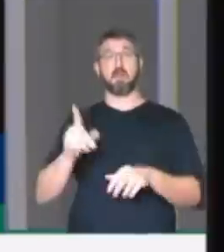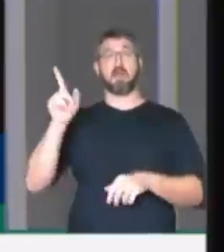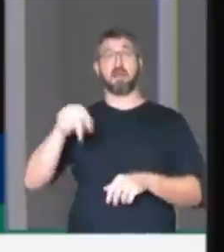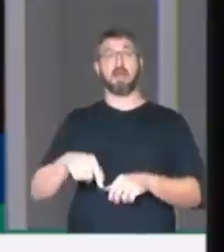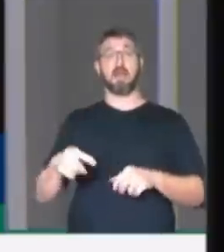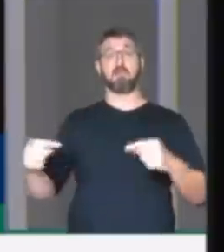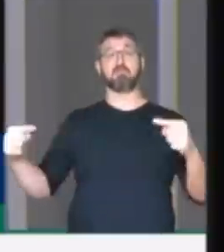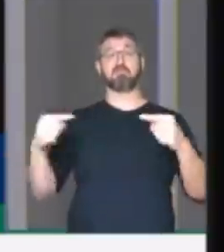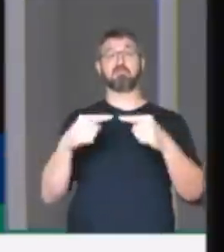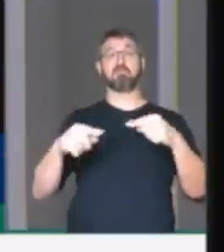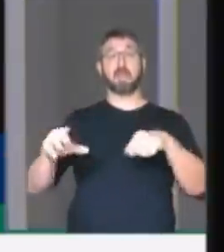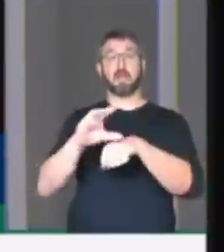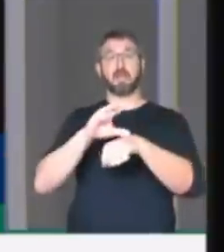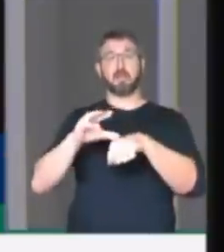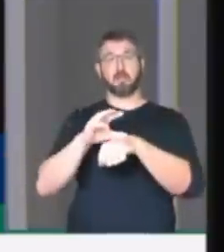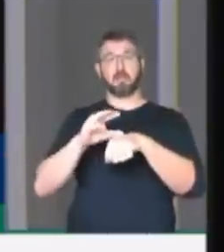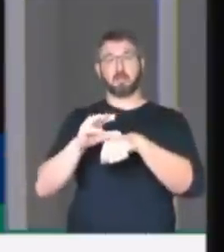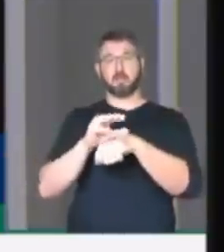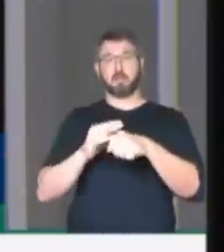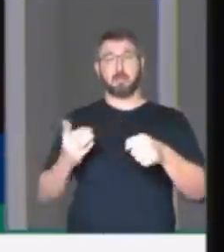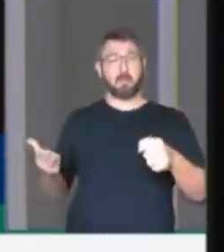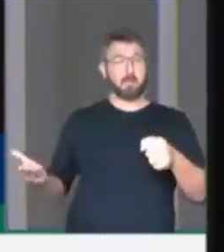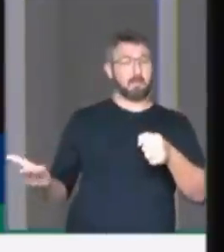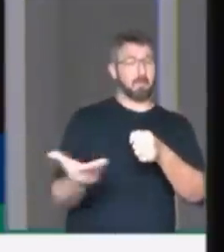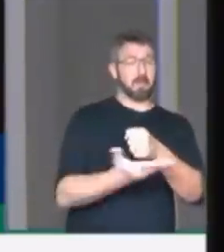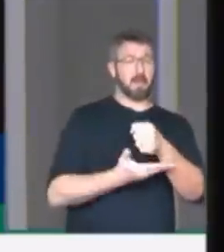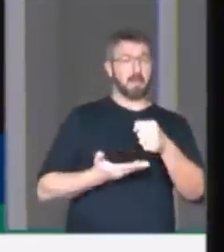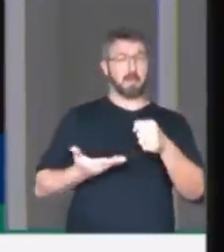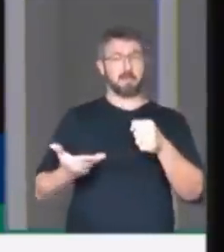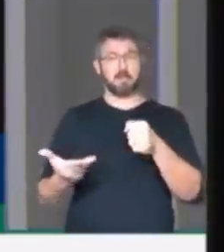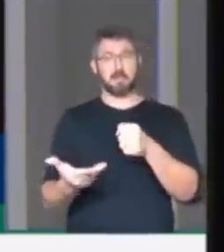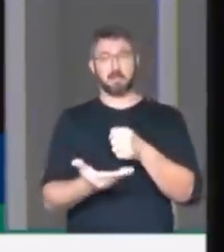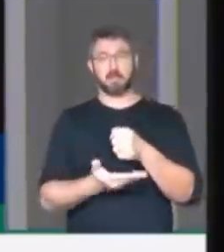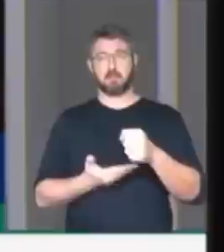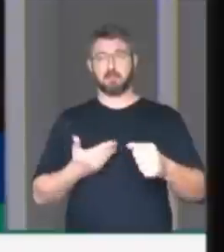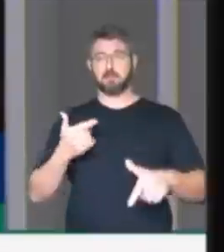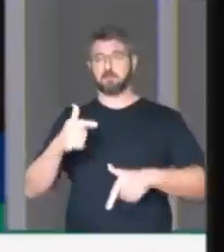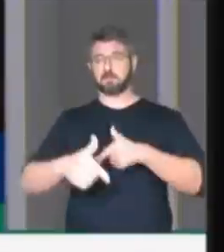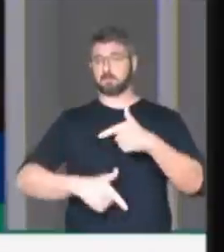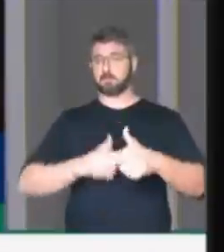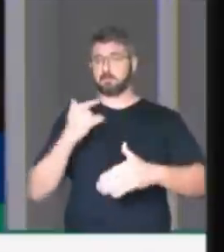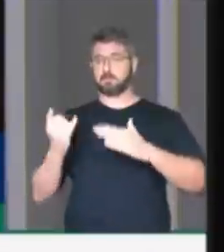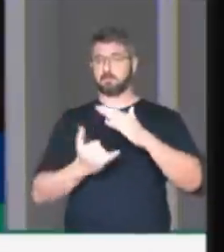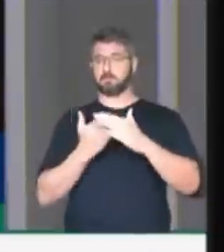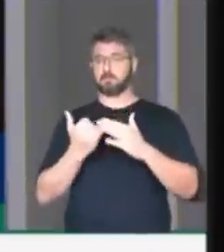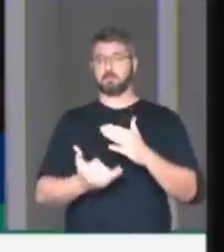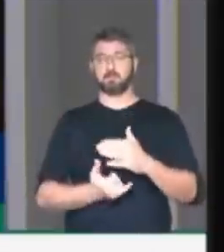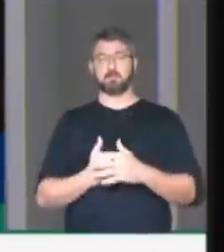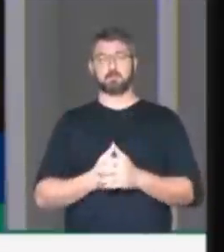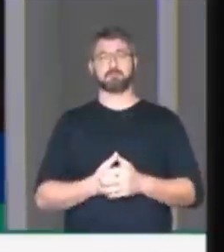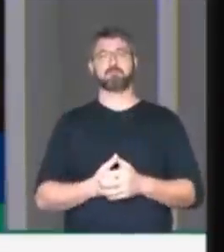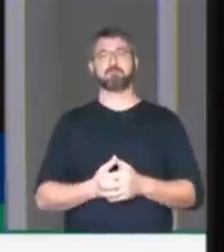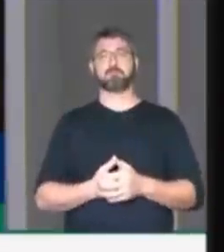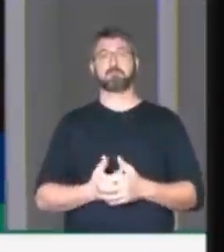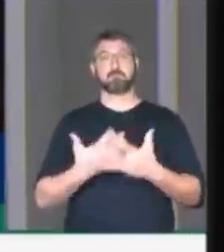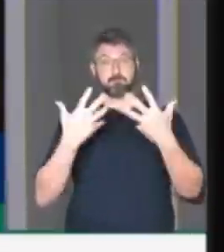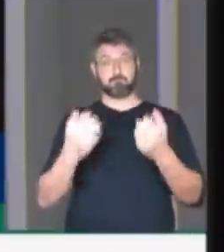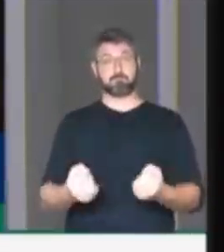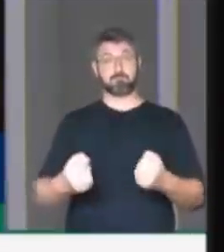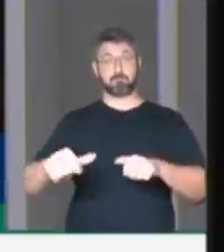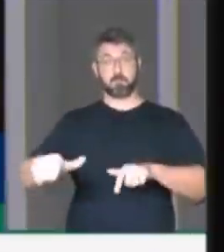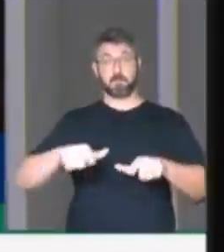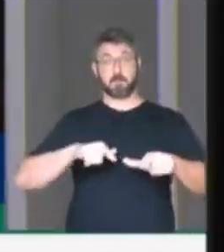constitucionalmente básico no funcionamento das nossas instituições. Vamos trabalhar,